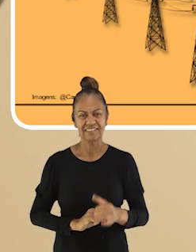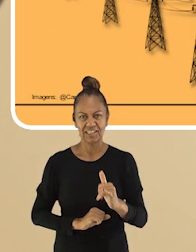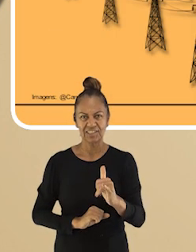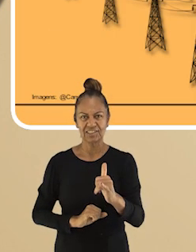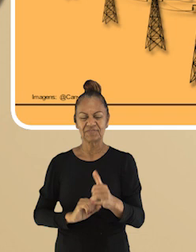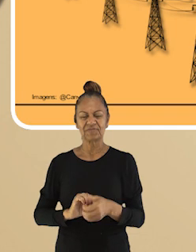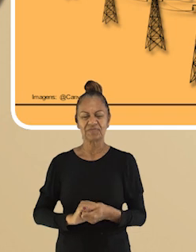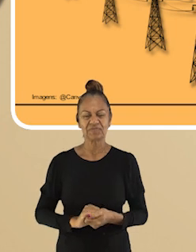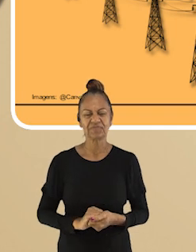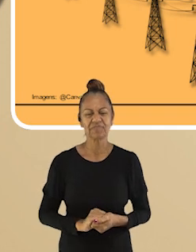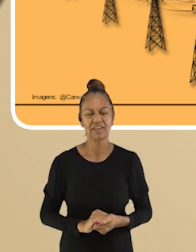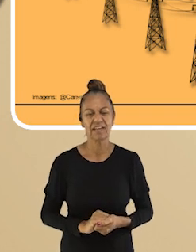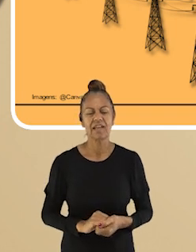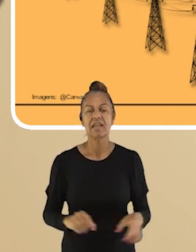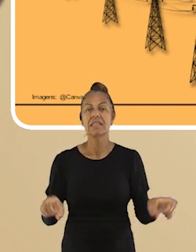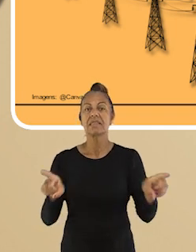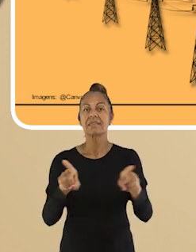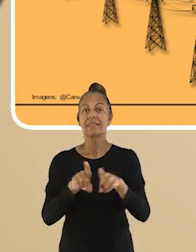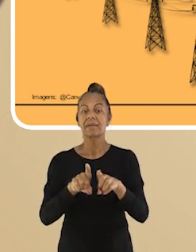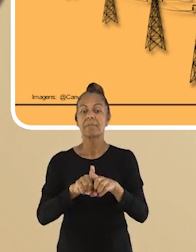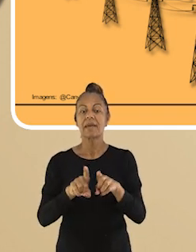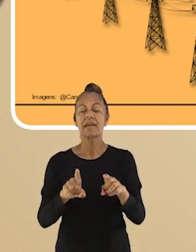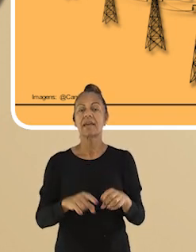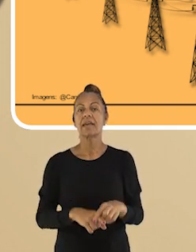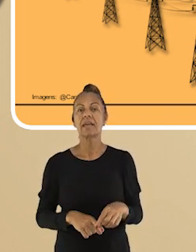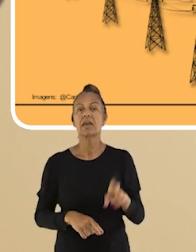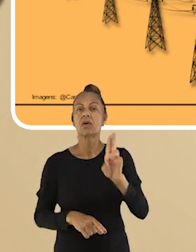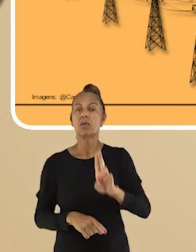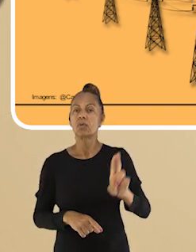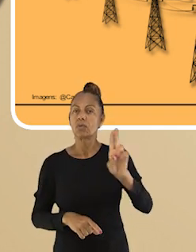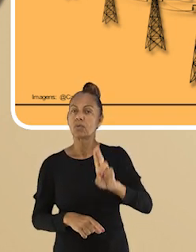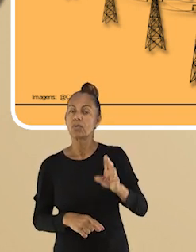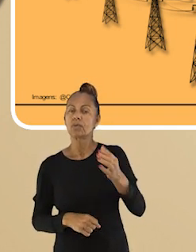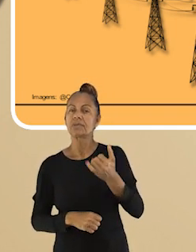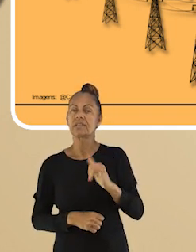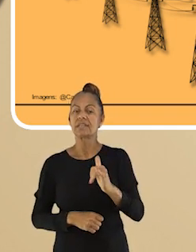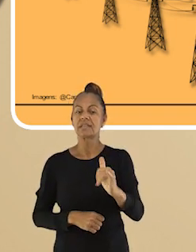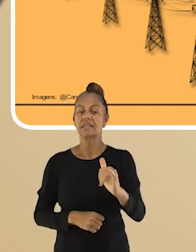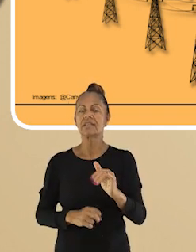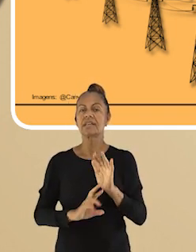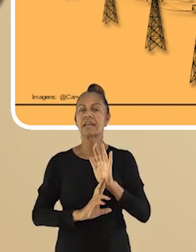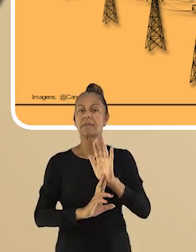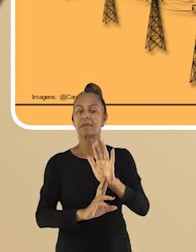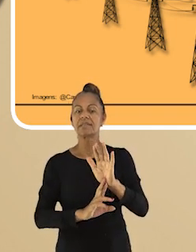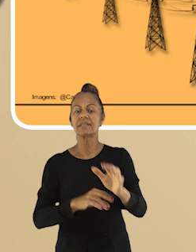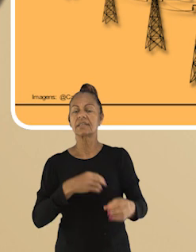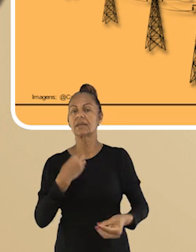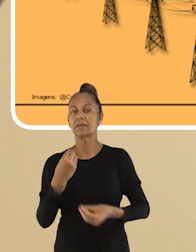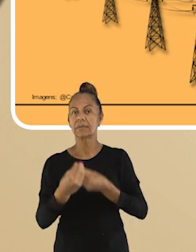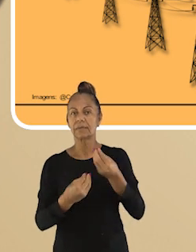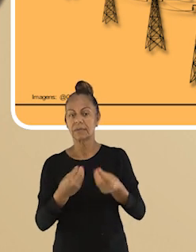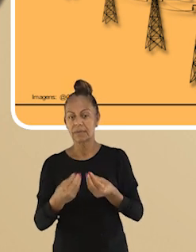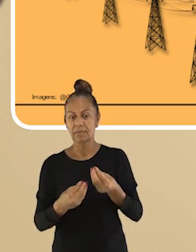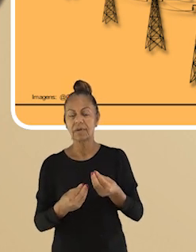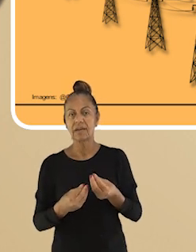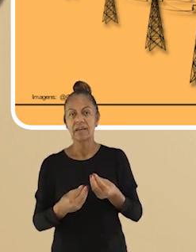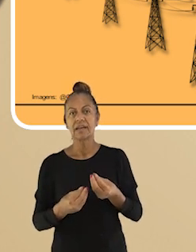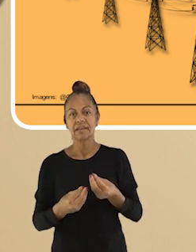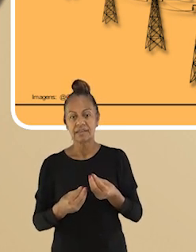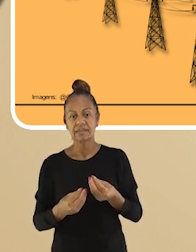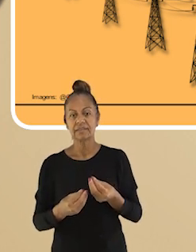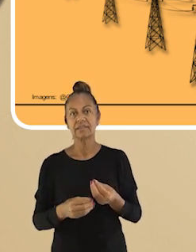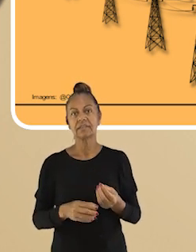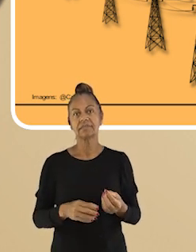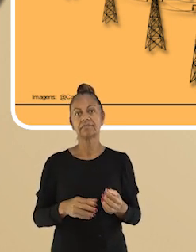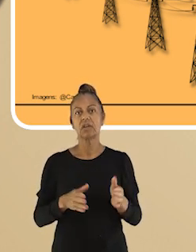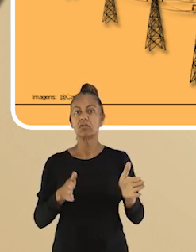Abordamos o consumo de energia, que representa a quantidade de energia elétrica utilizada e consumida